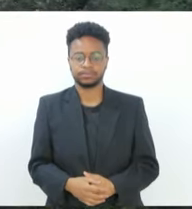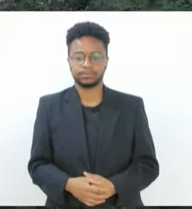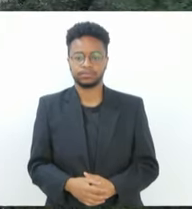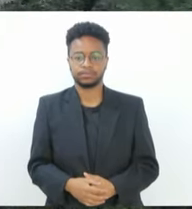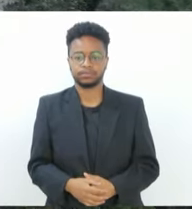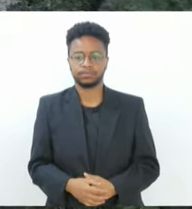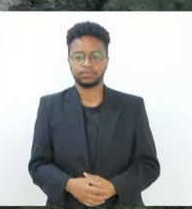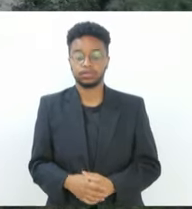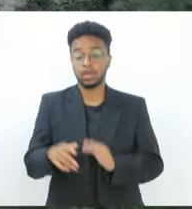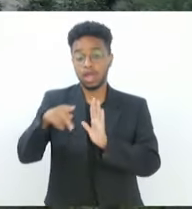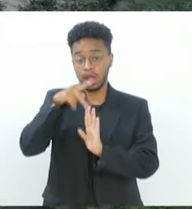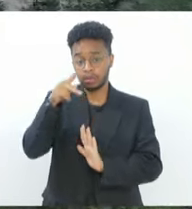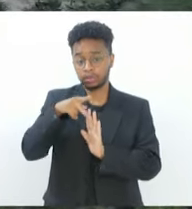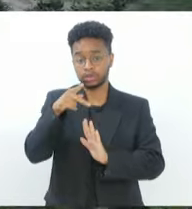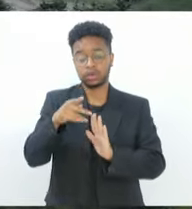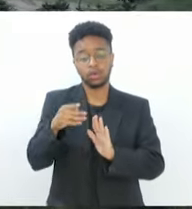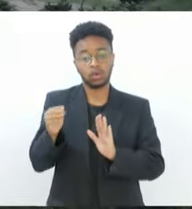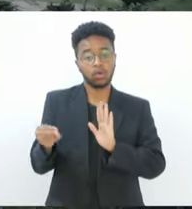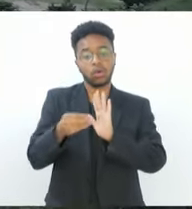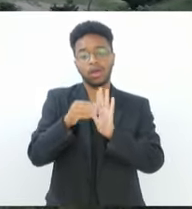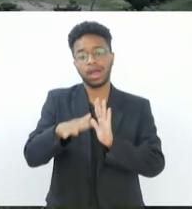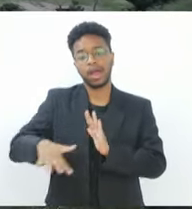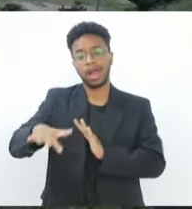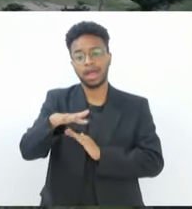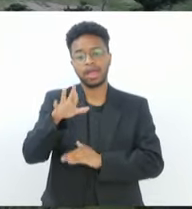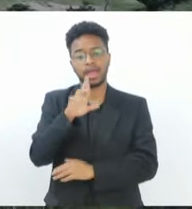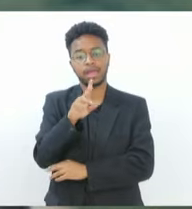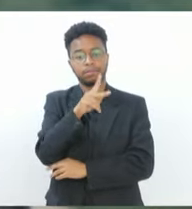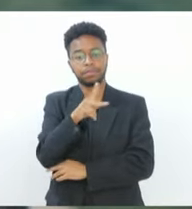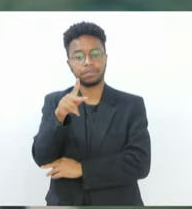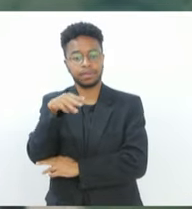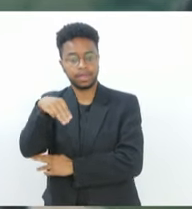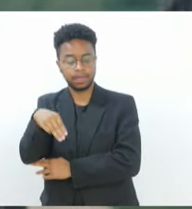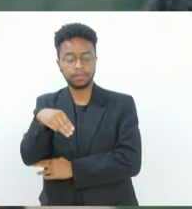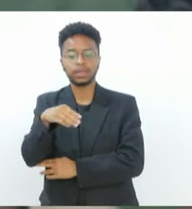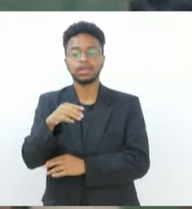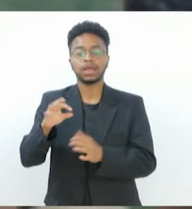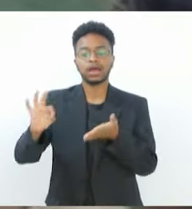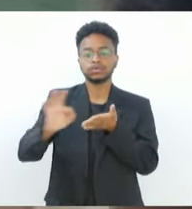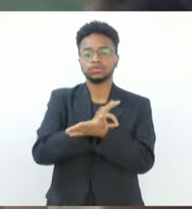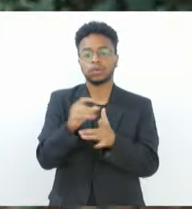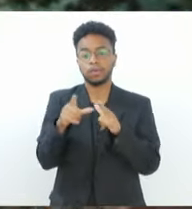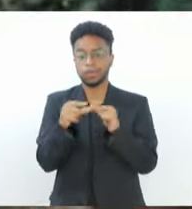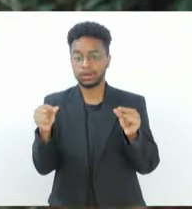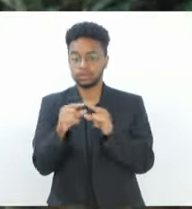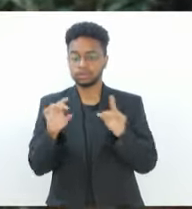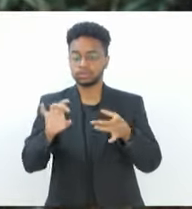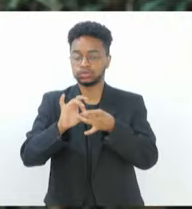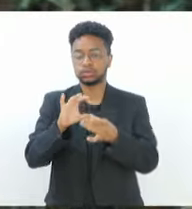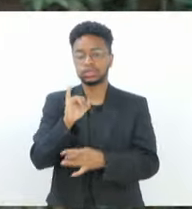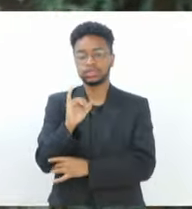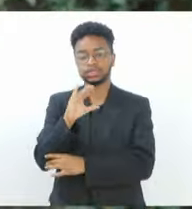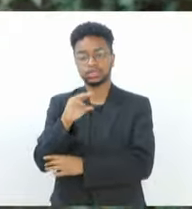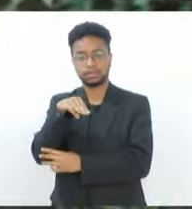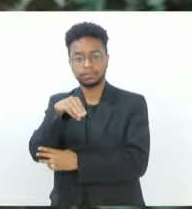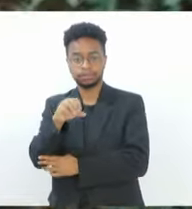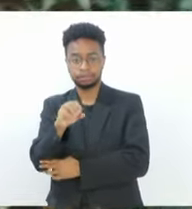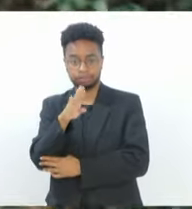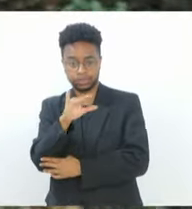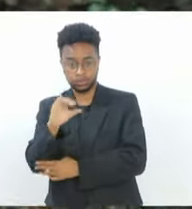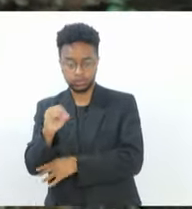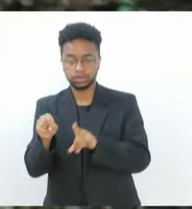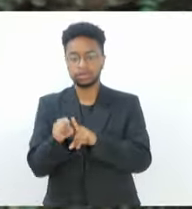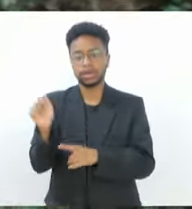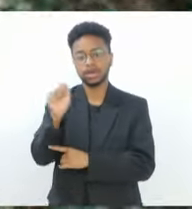A portaria que transforma a região em uma RPPN foi assinada em Brasília pelo ICMBio e a Associação.